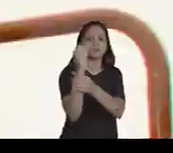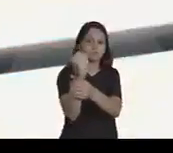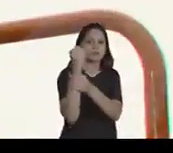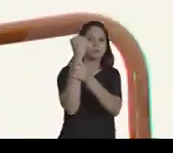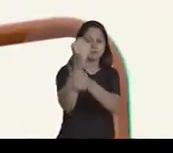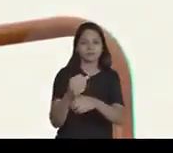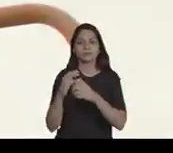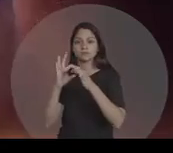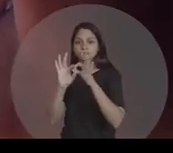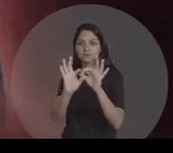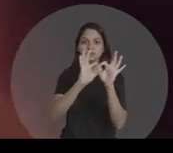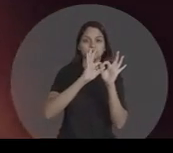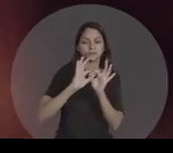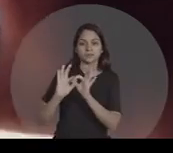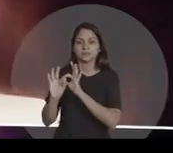seguro